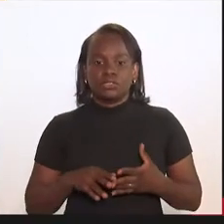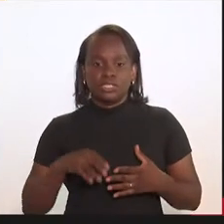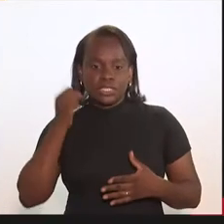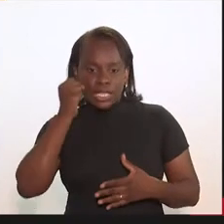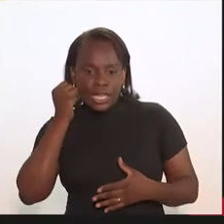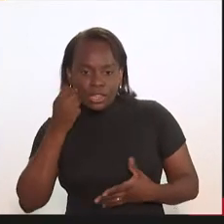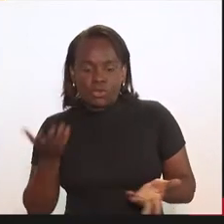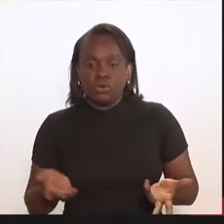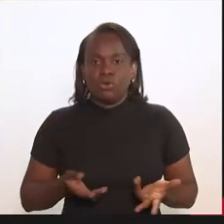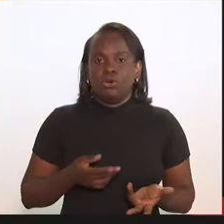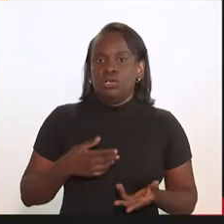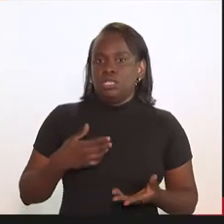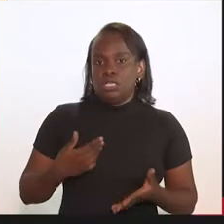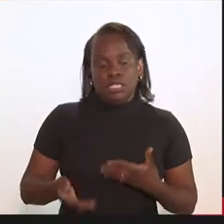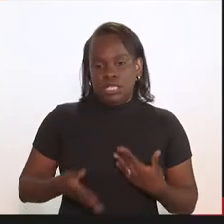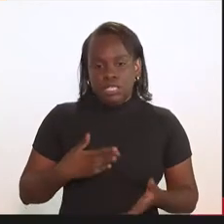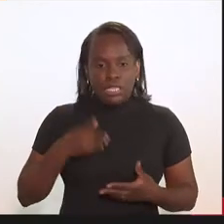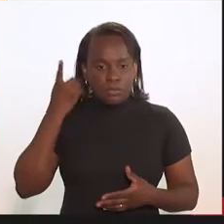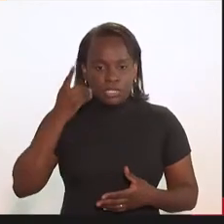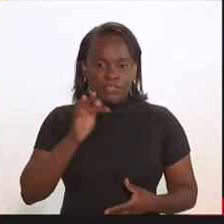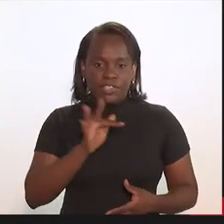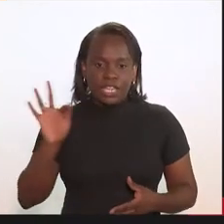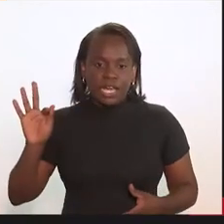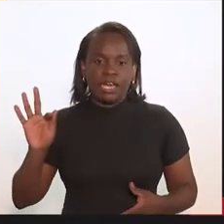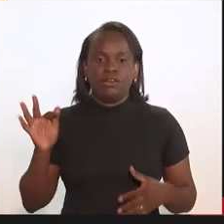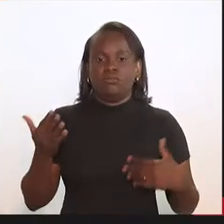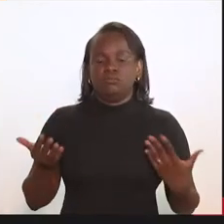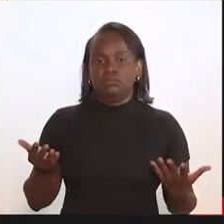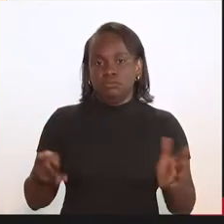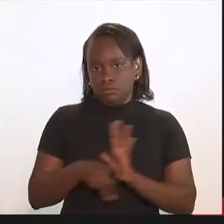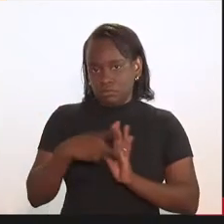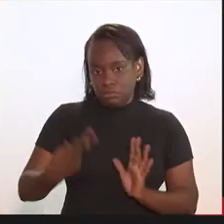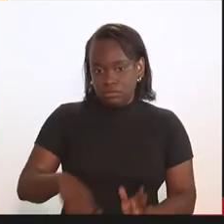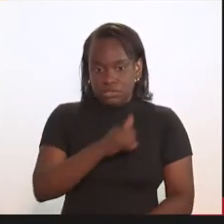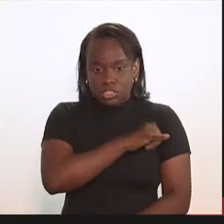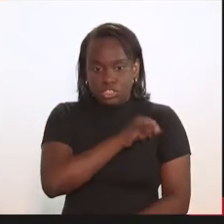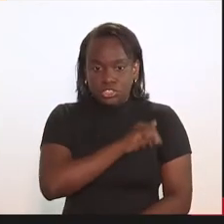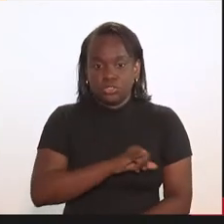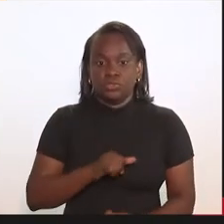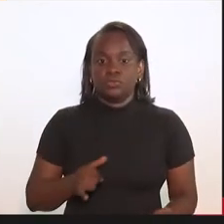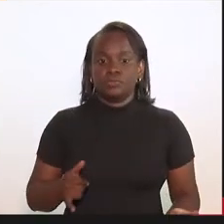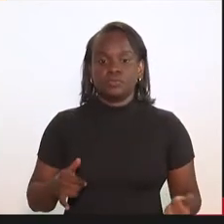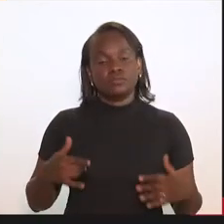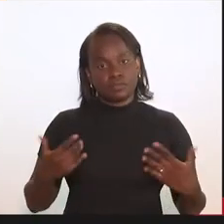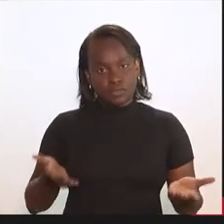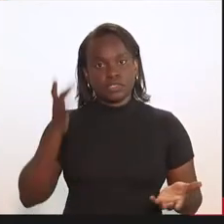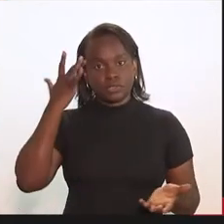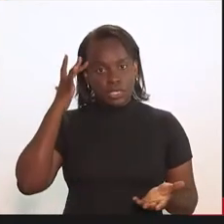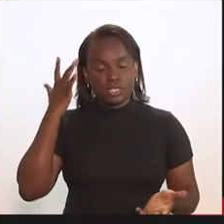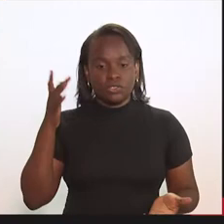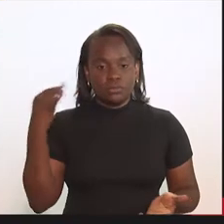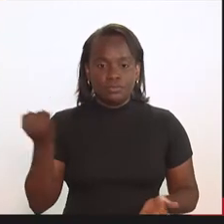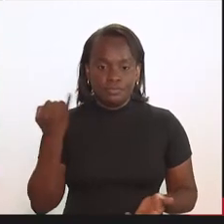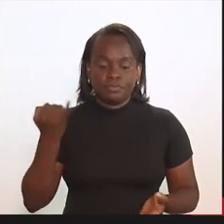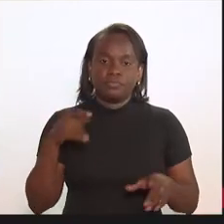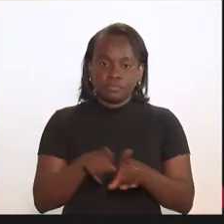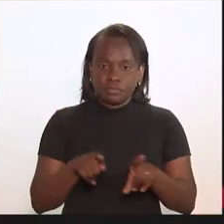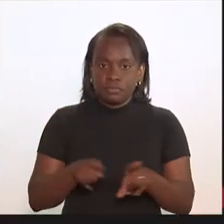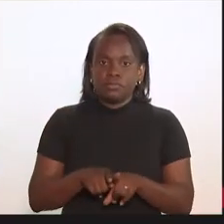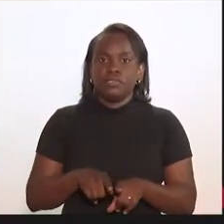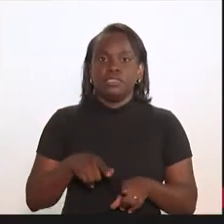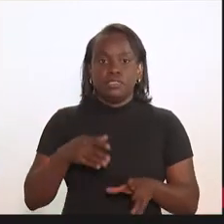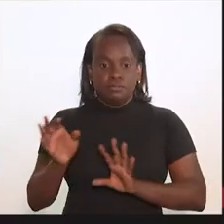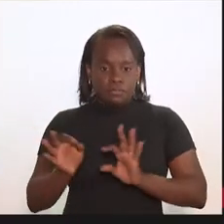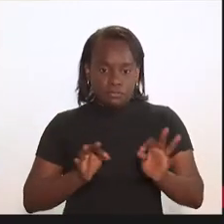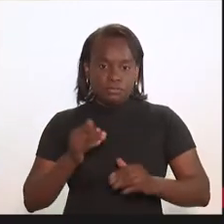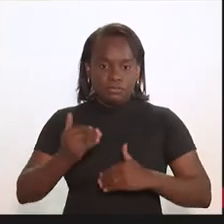Ministérios, senadores, enfim, os deputados federais do Rio de Janeiro, acho que são importantes